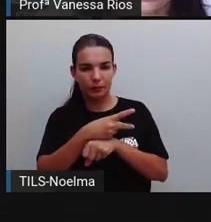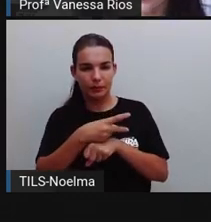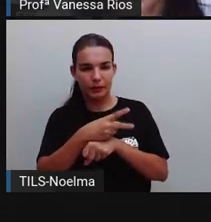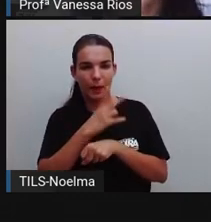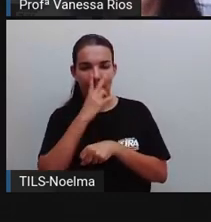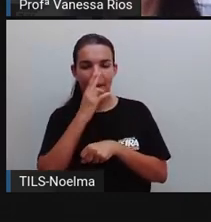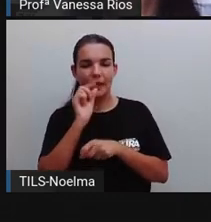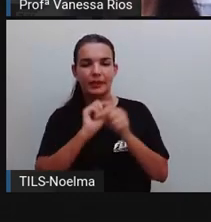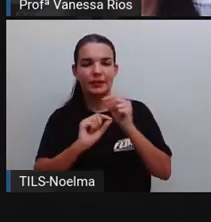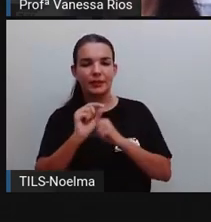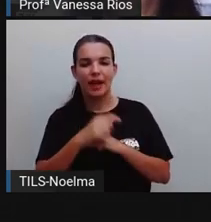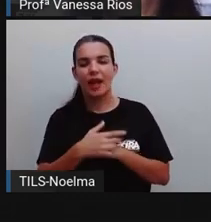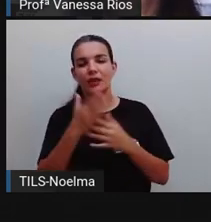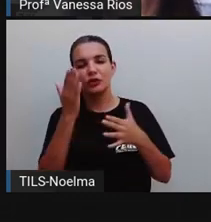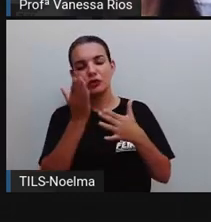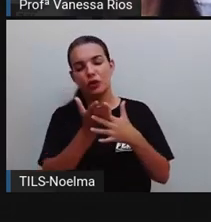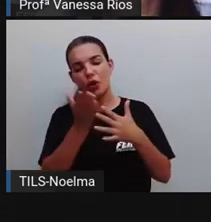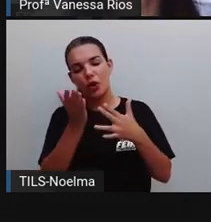Soletrando.